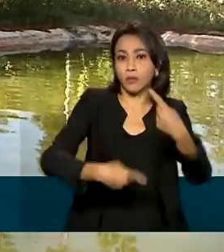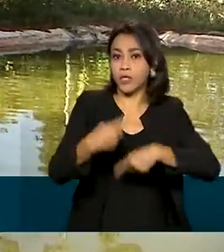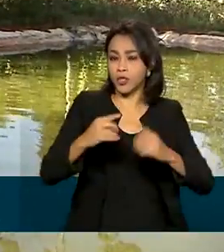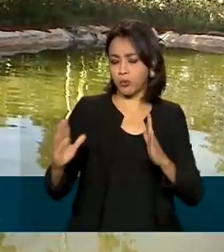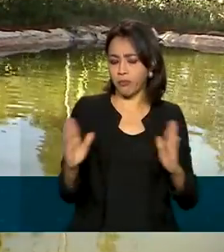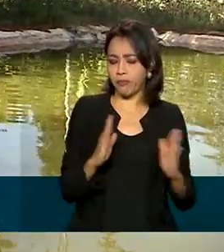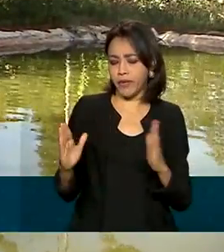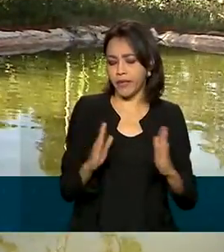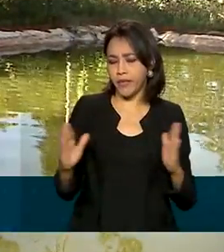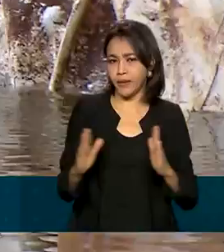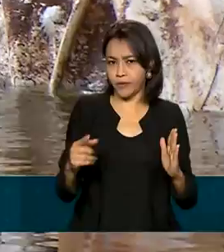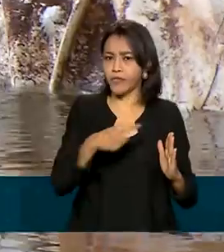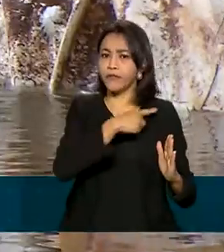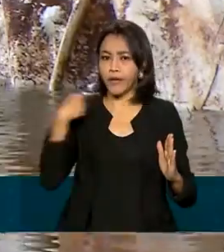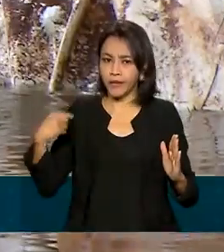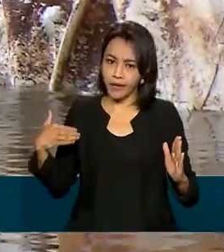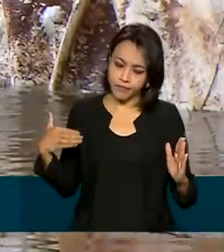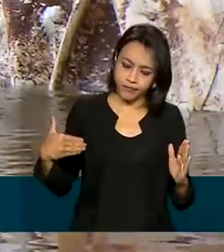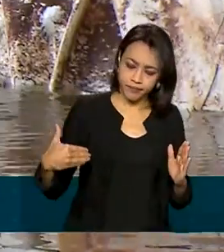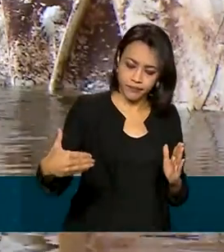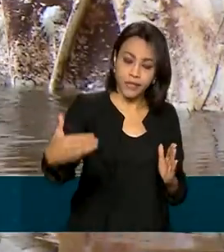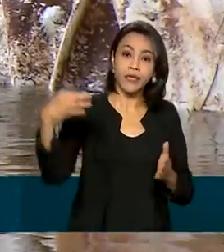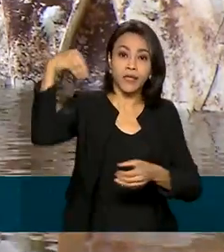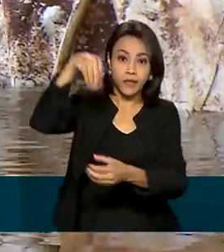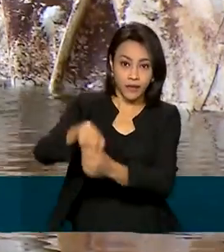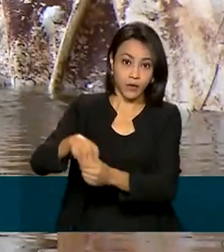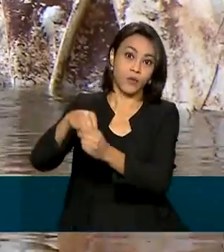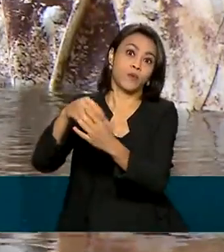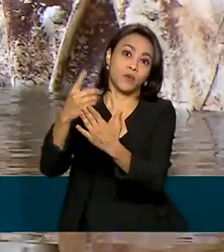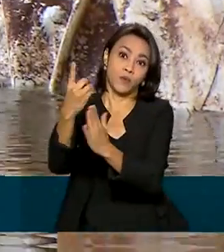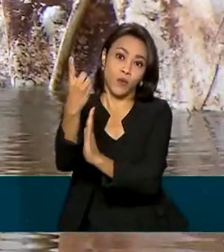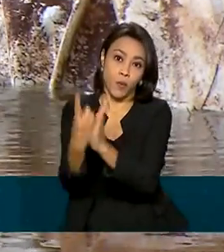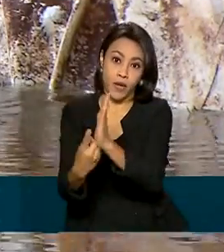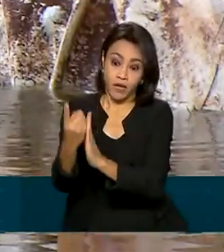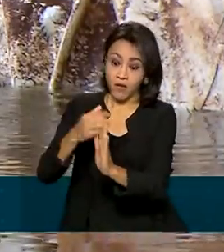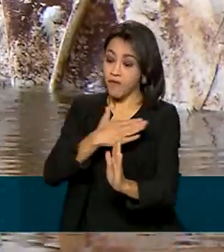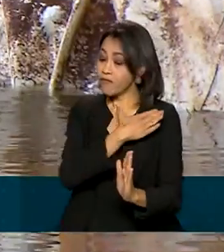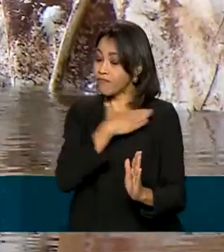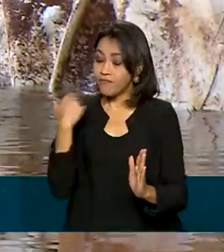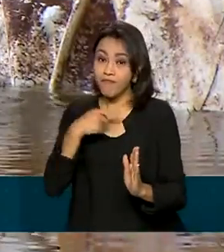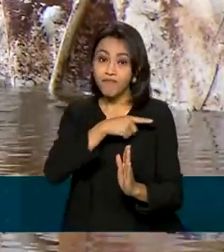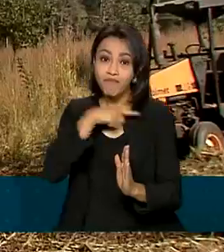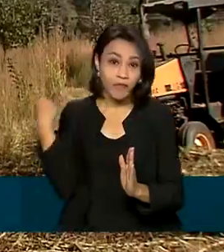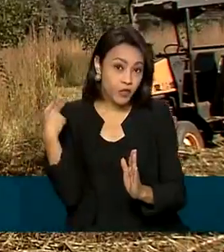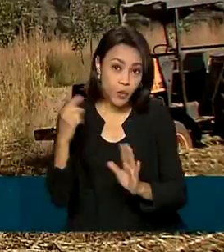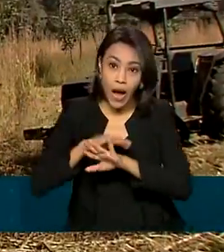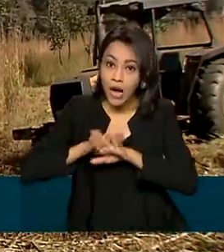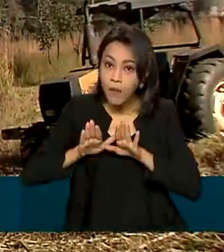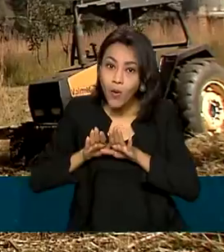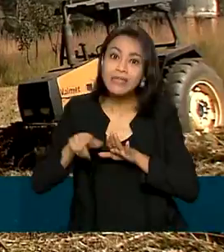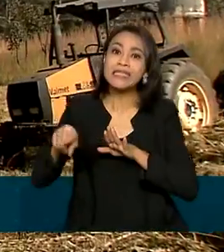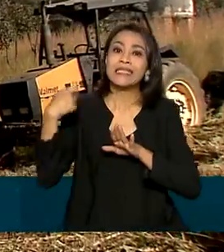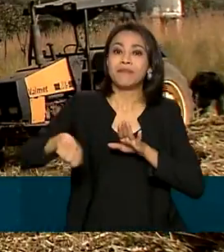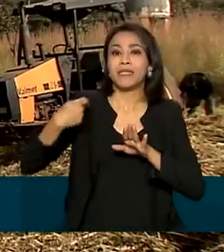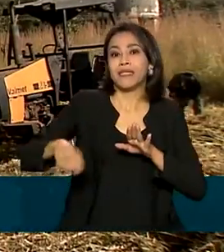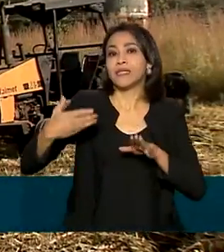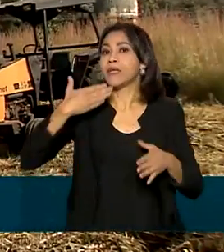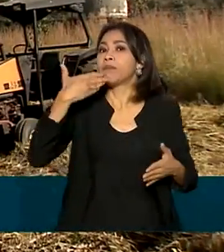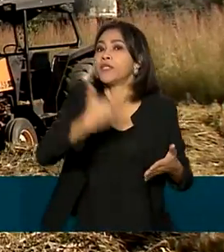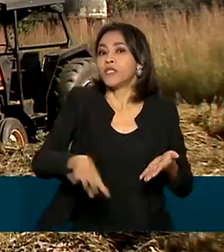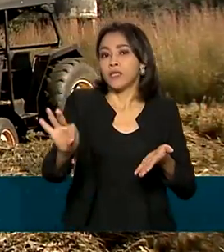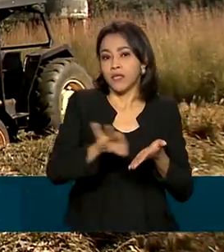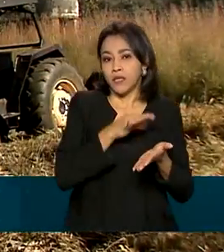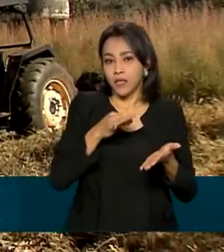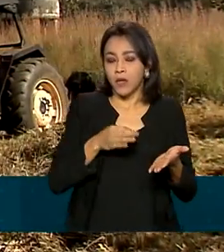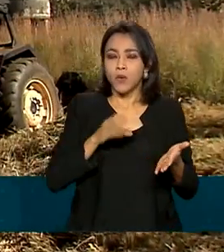validade estabelecido no próprio documento. Ao vencer esse prazo, ele deve solicitar a inscrição no CAF.